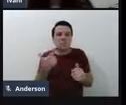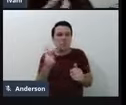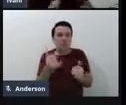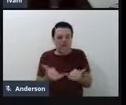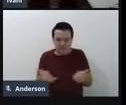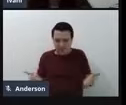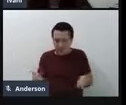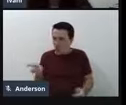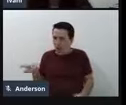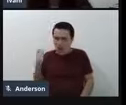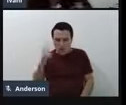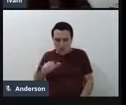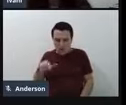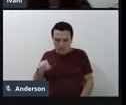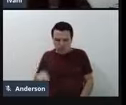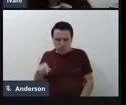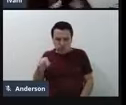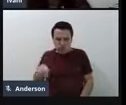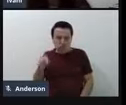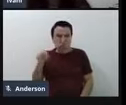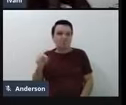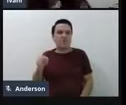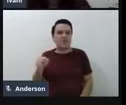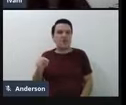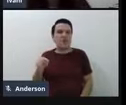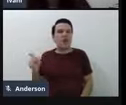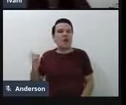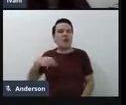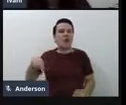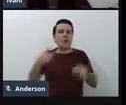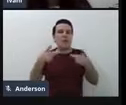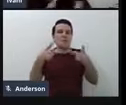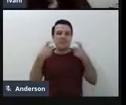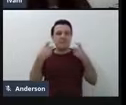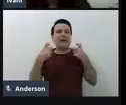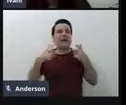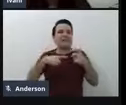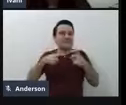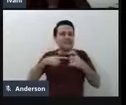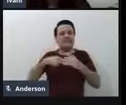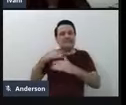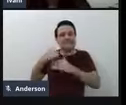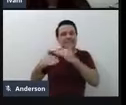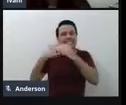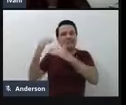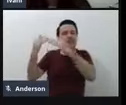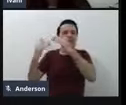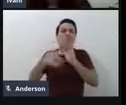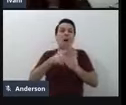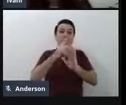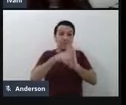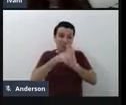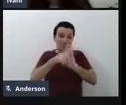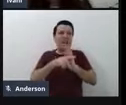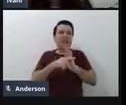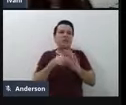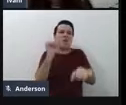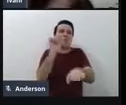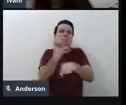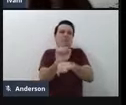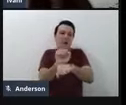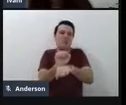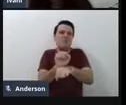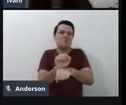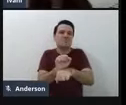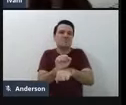E aí, a gente começou a perceber que, que tinham indicativos. Esse projeto, ele parou, por conta, né, de algumas questões